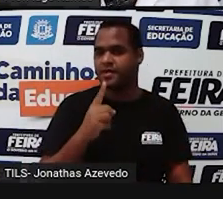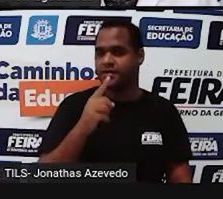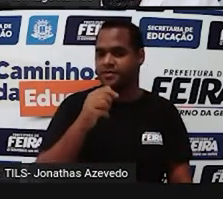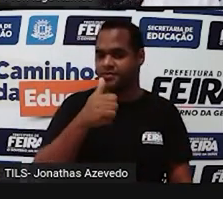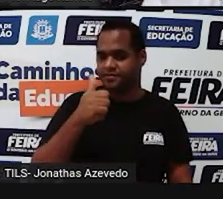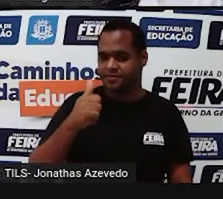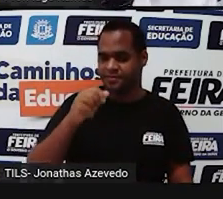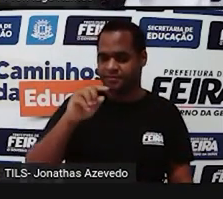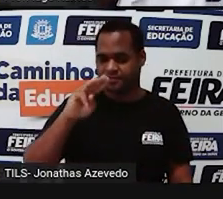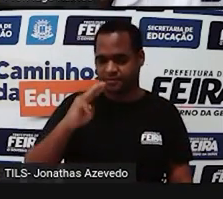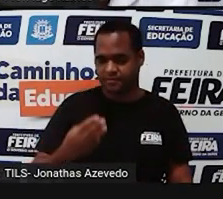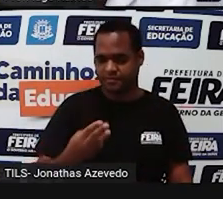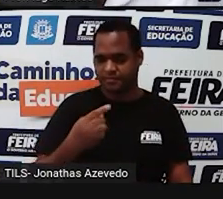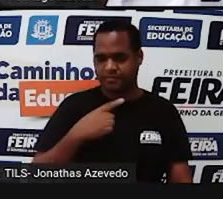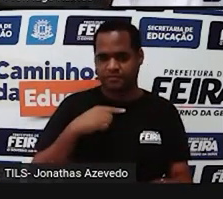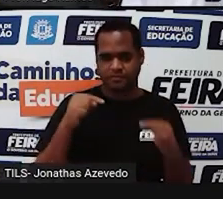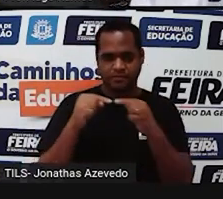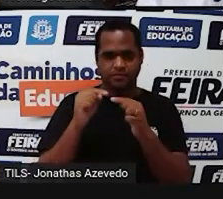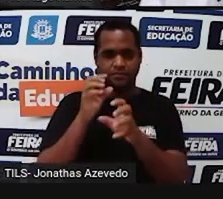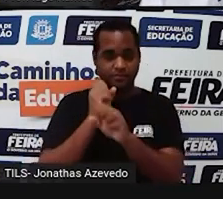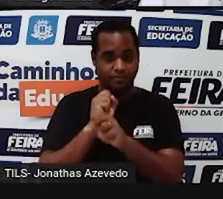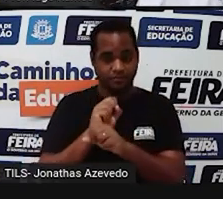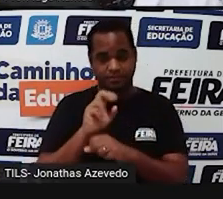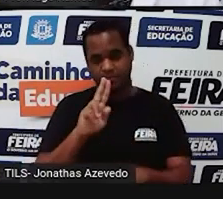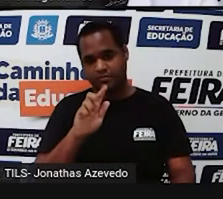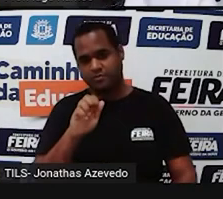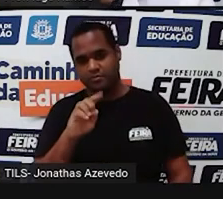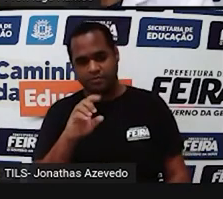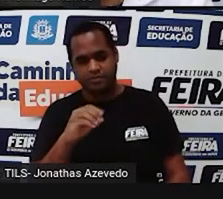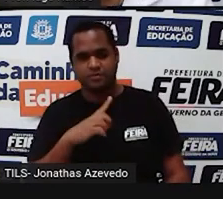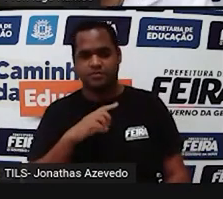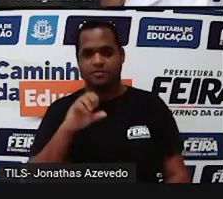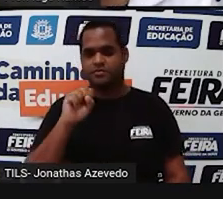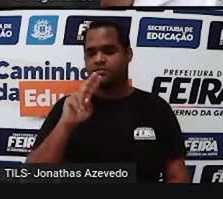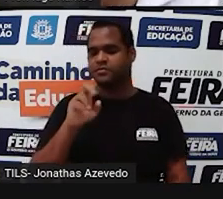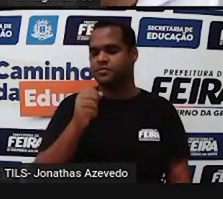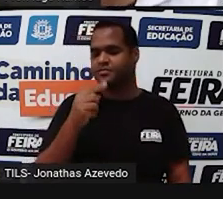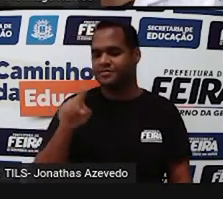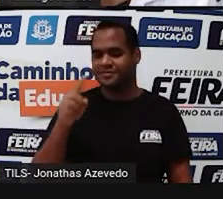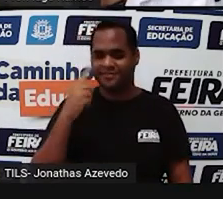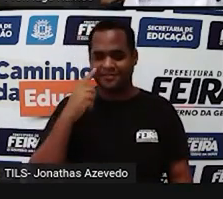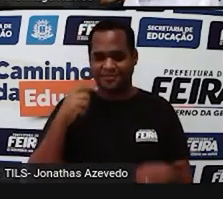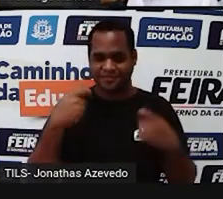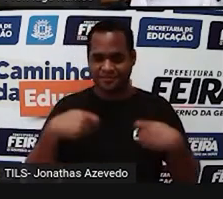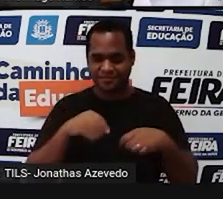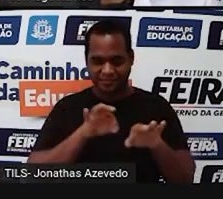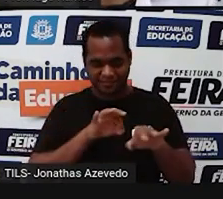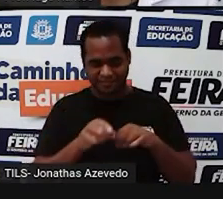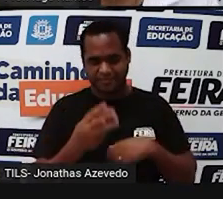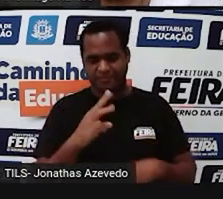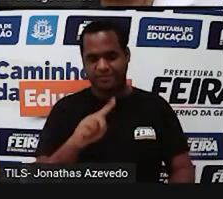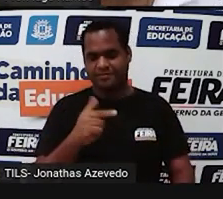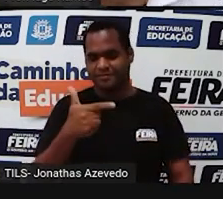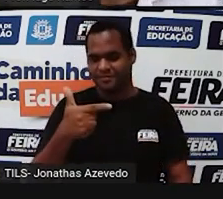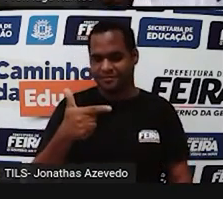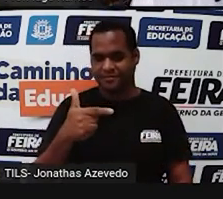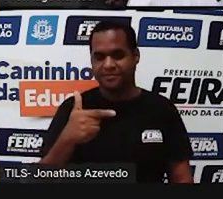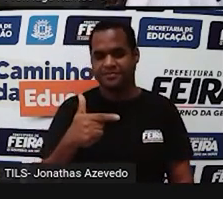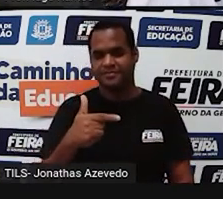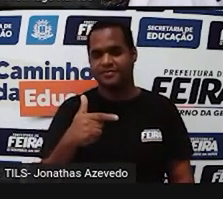Ou seja, para Uganda e Sudão a gente precisa fazer 3,2% de 1